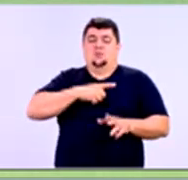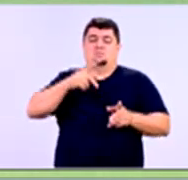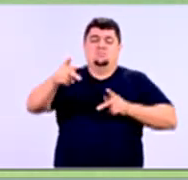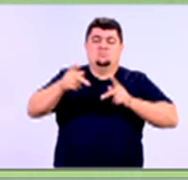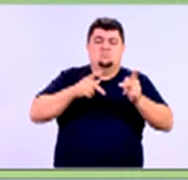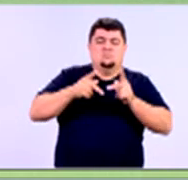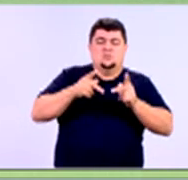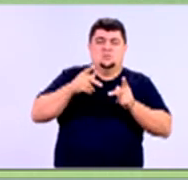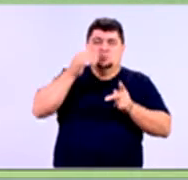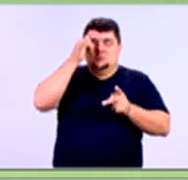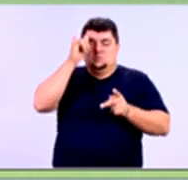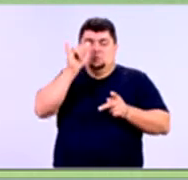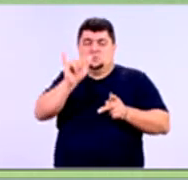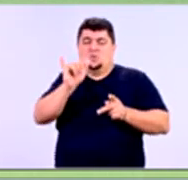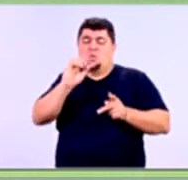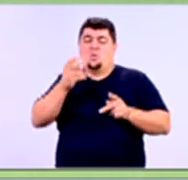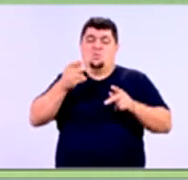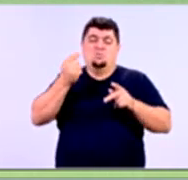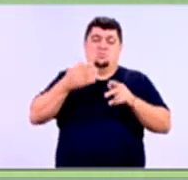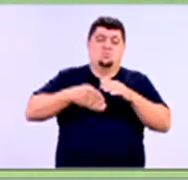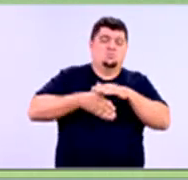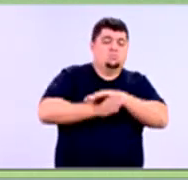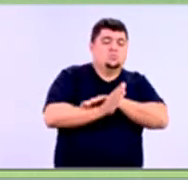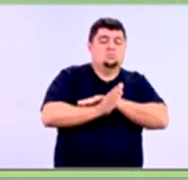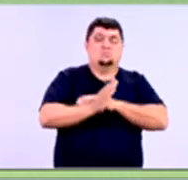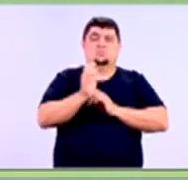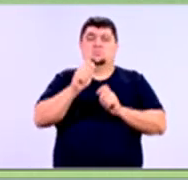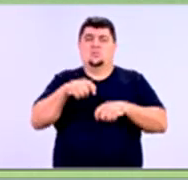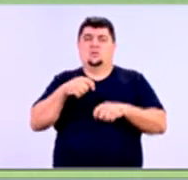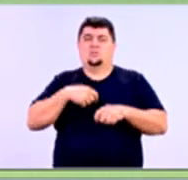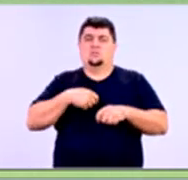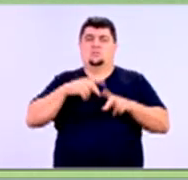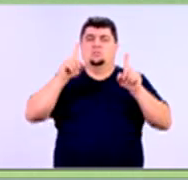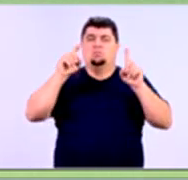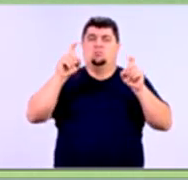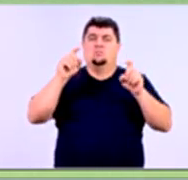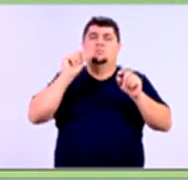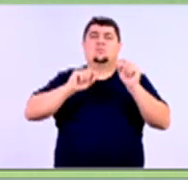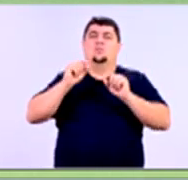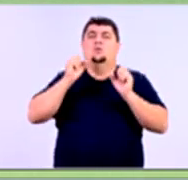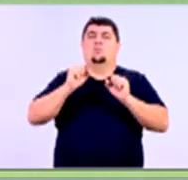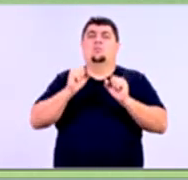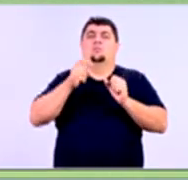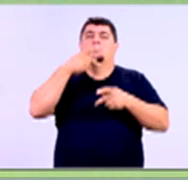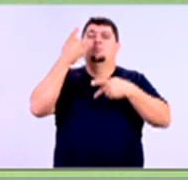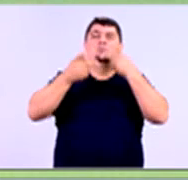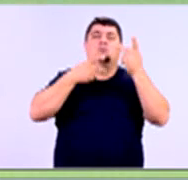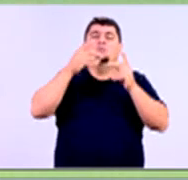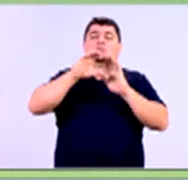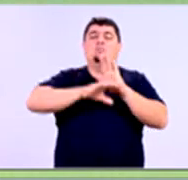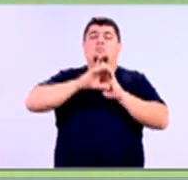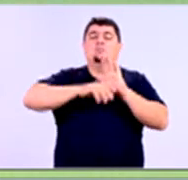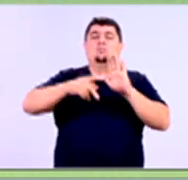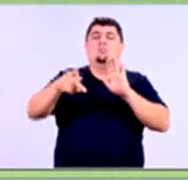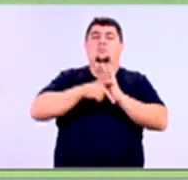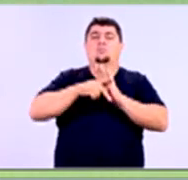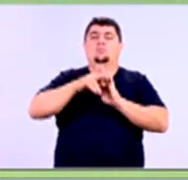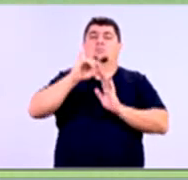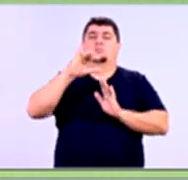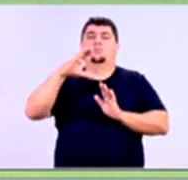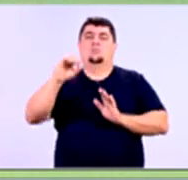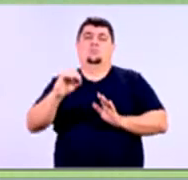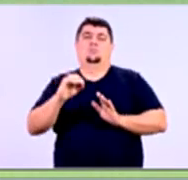ou investimento. Vamos comentar sobre isso, professor? O que a gente pode dizer sobre esse conceito de risco de crédito?